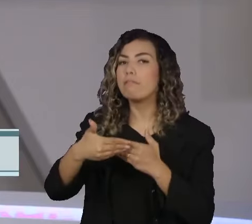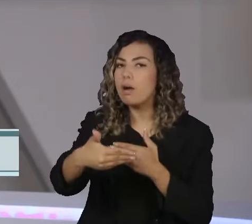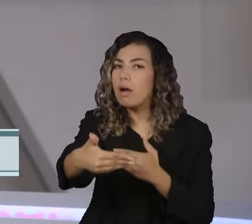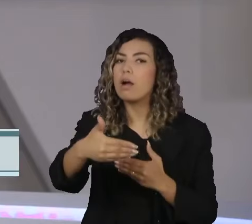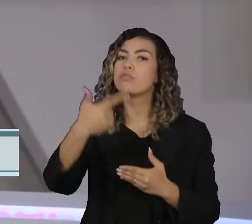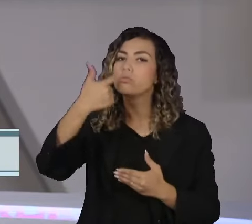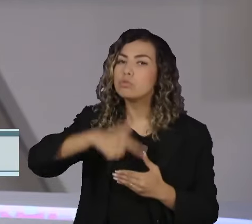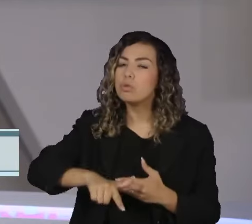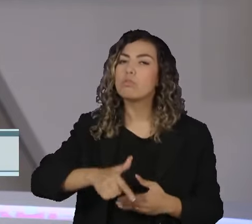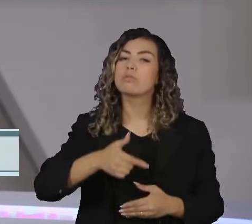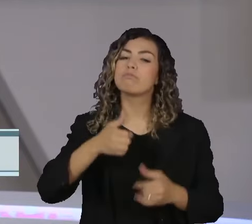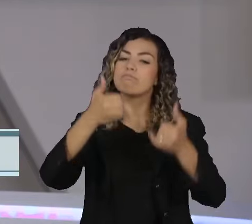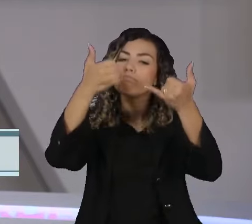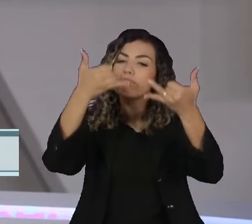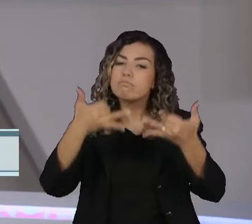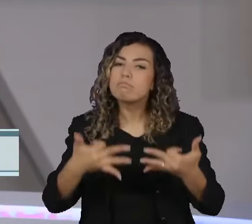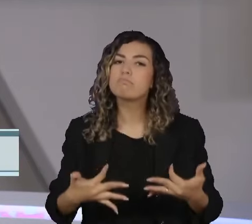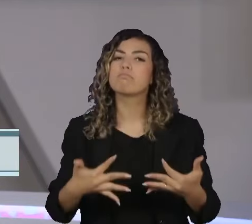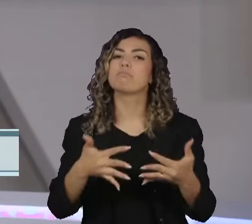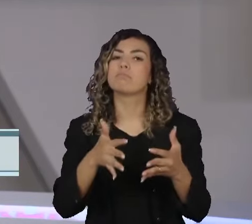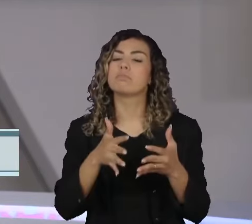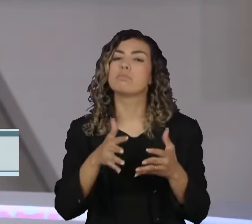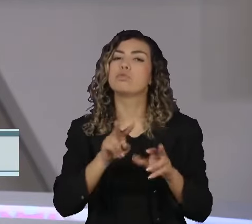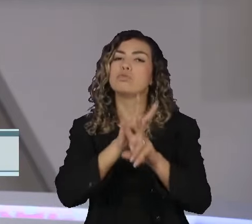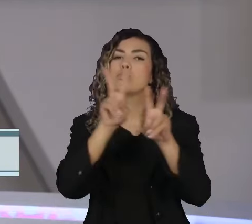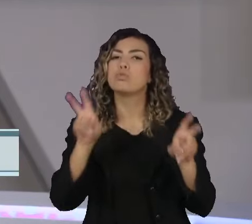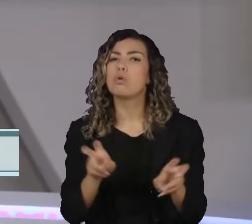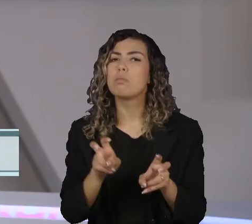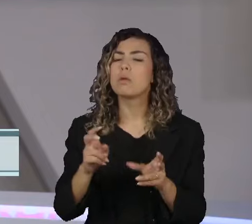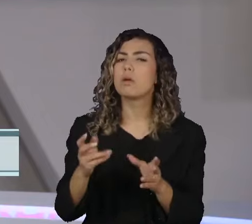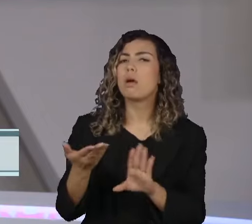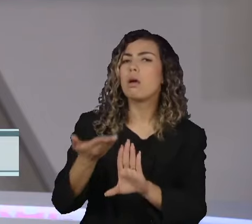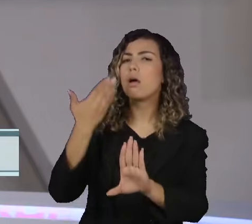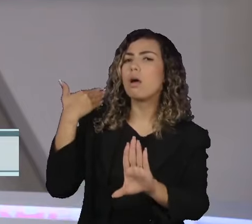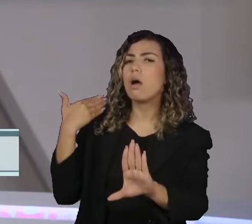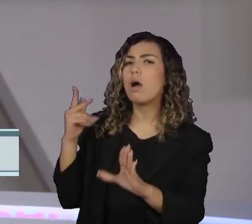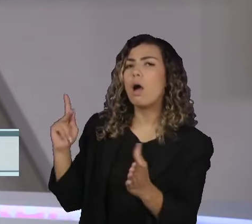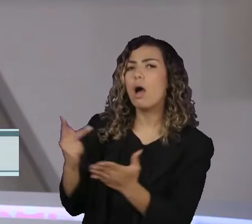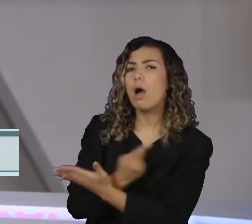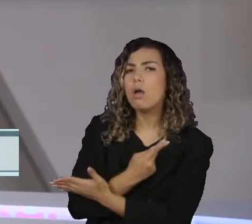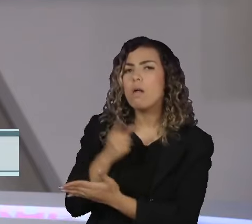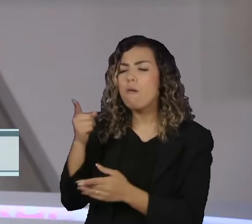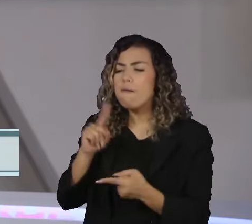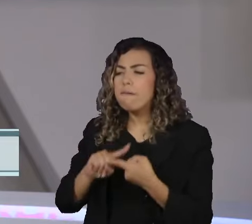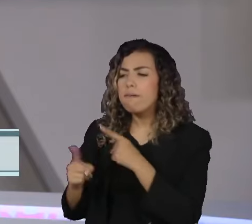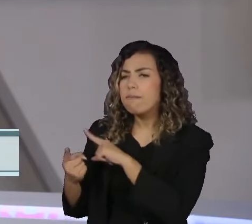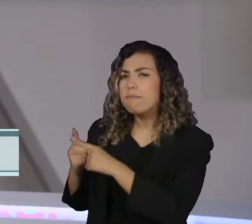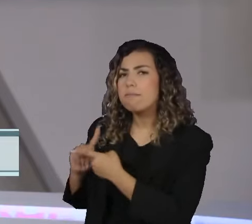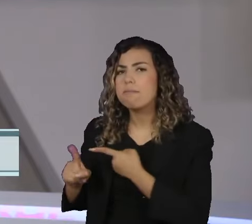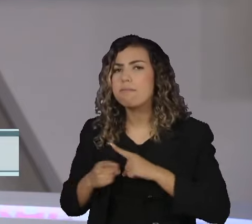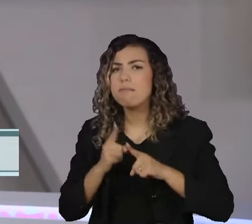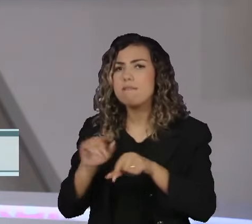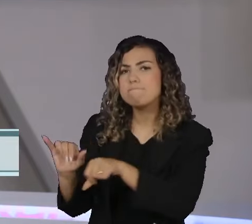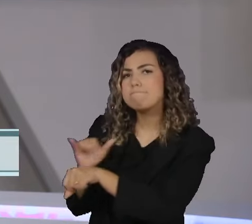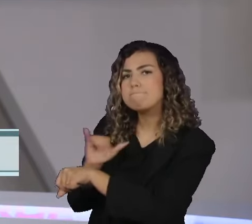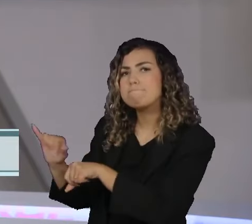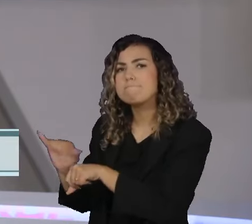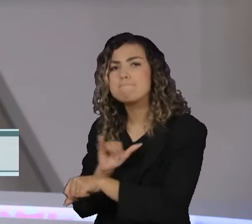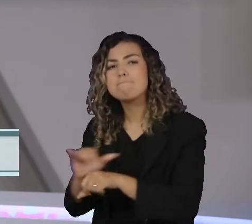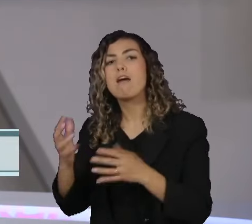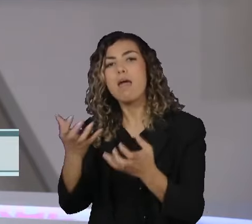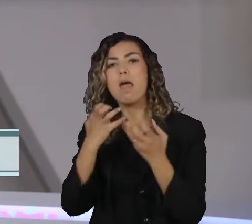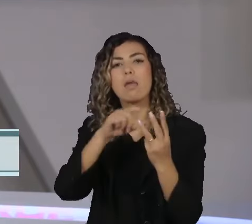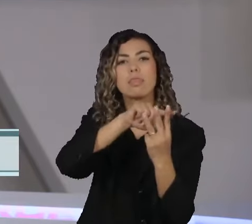Tribunal Federal na investigação sobre a trama golpista que planejava matar o presidente eleito Lula, o vice-geral do Alckmin